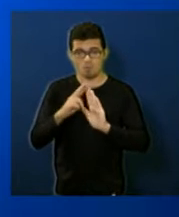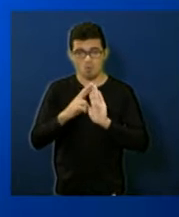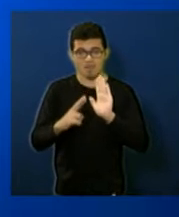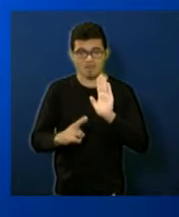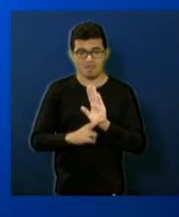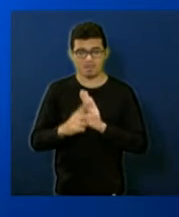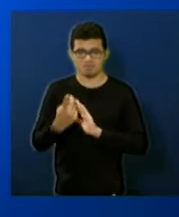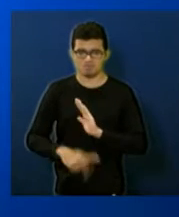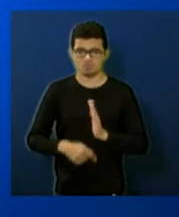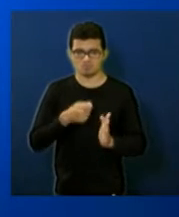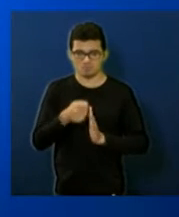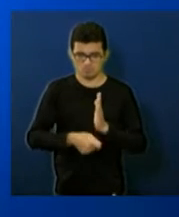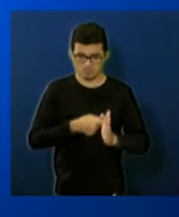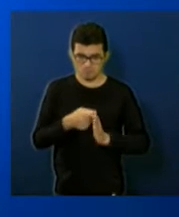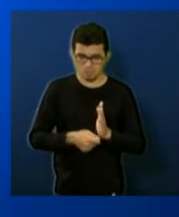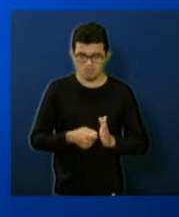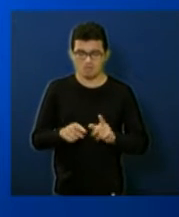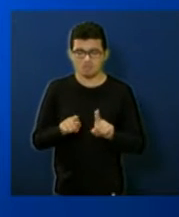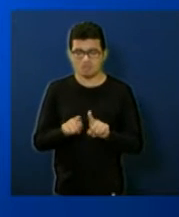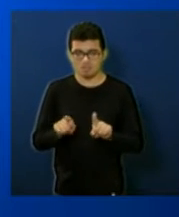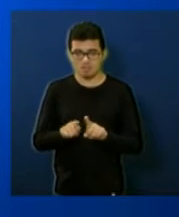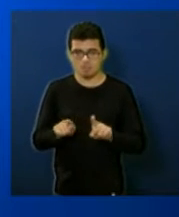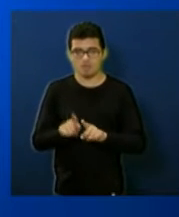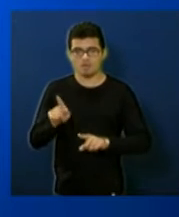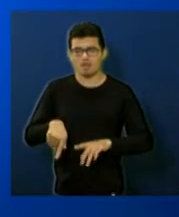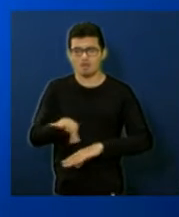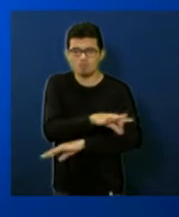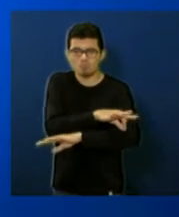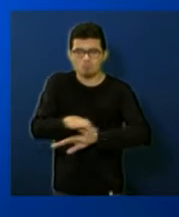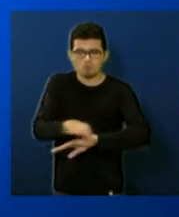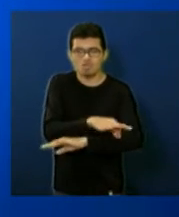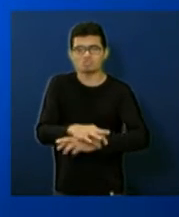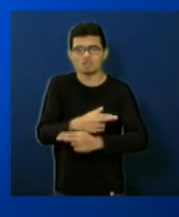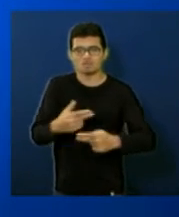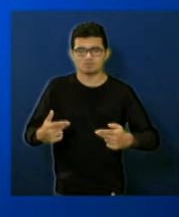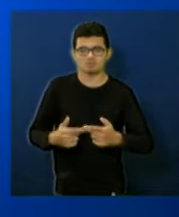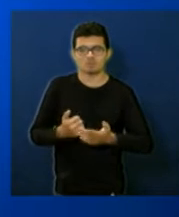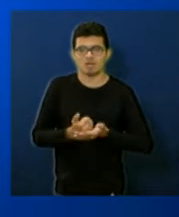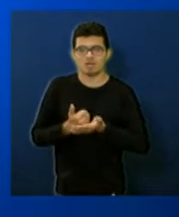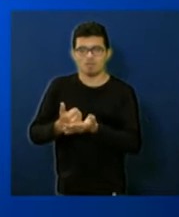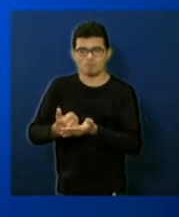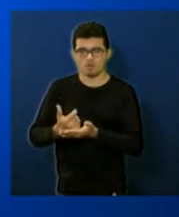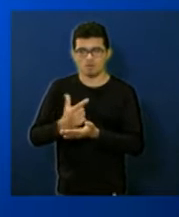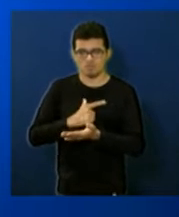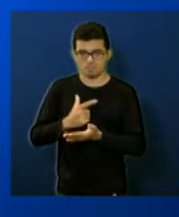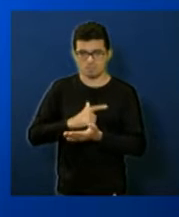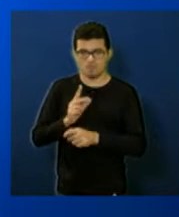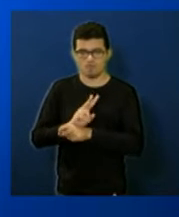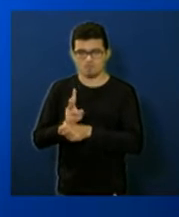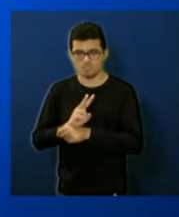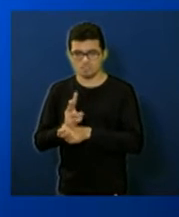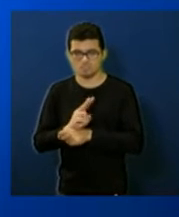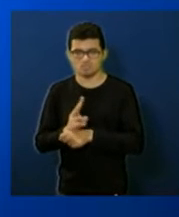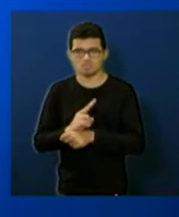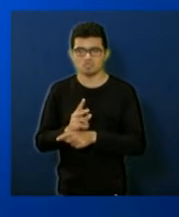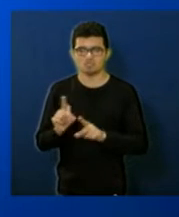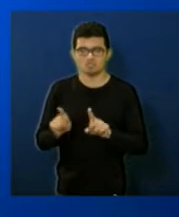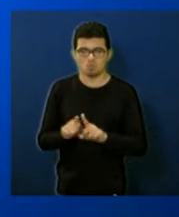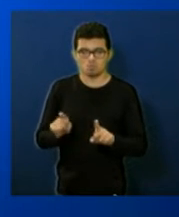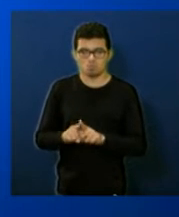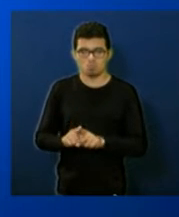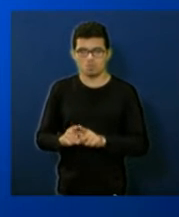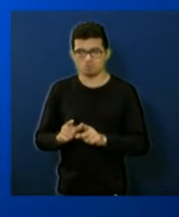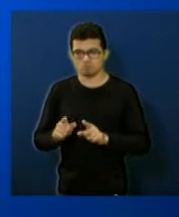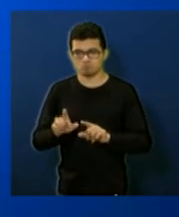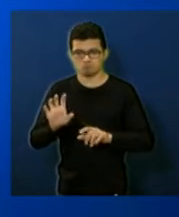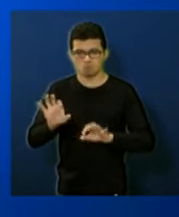e com toda a assessoria necessária para a produção da moradia com qualidade, projeto, fiscalização, logística